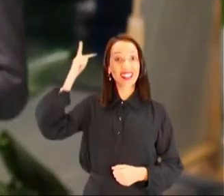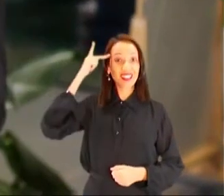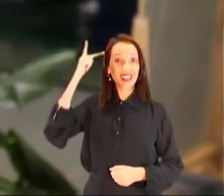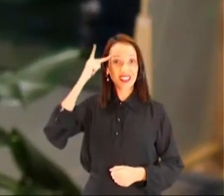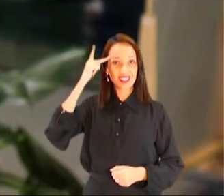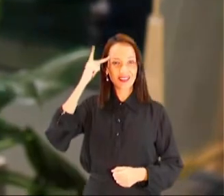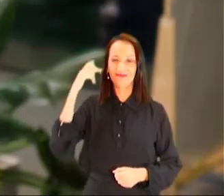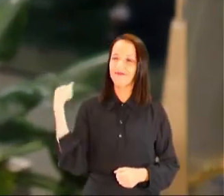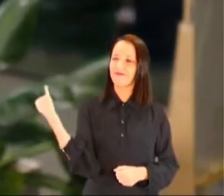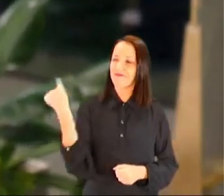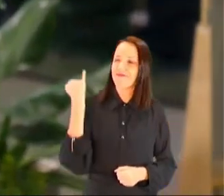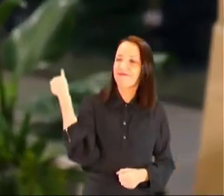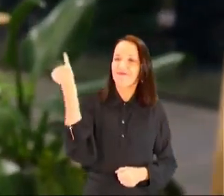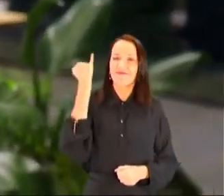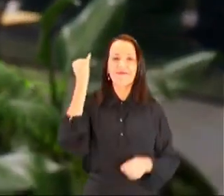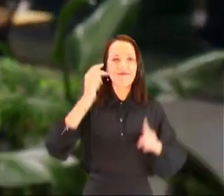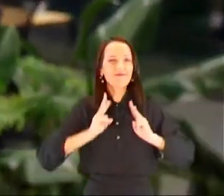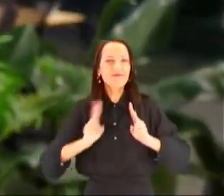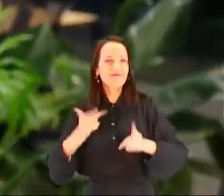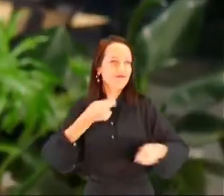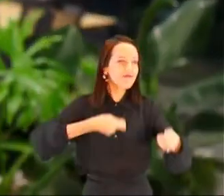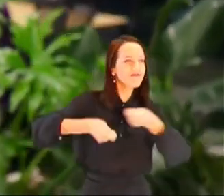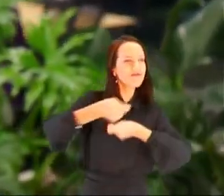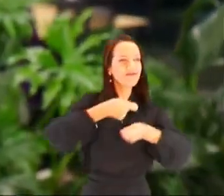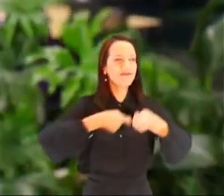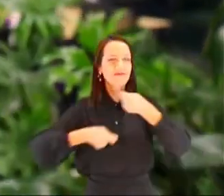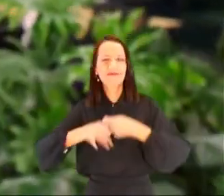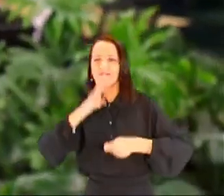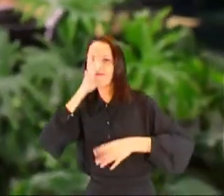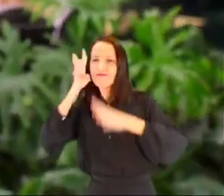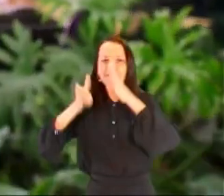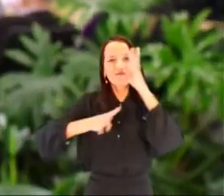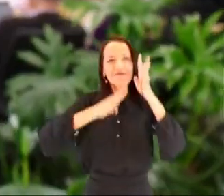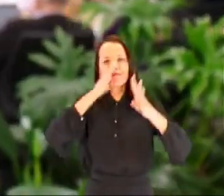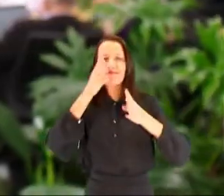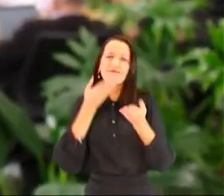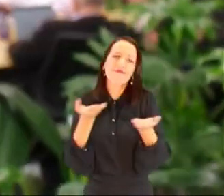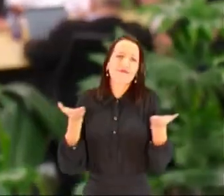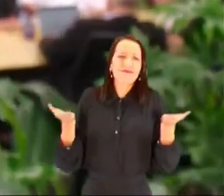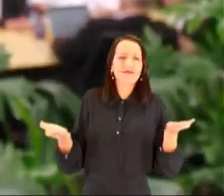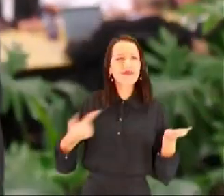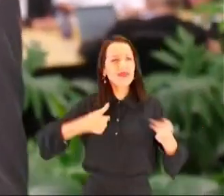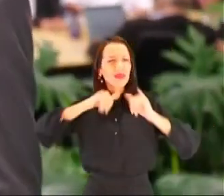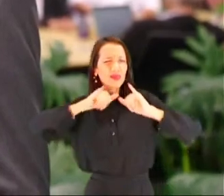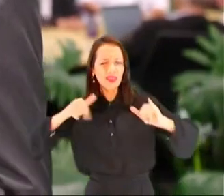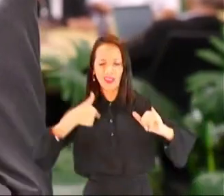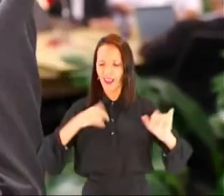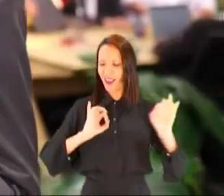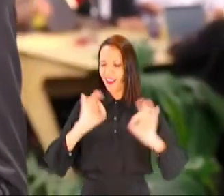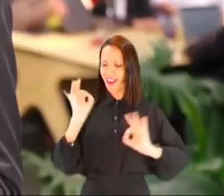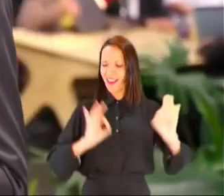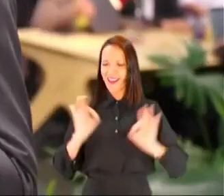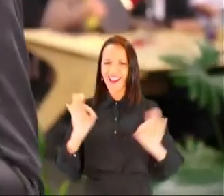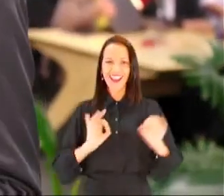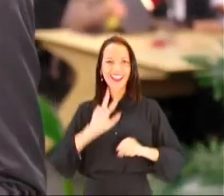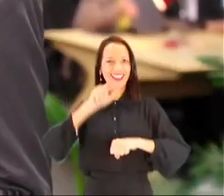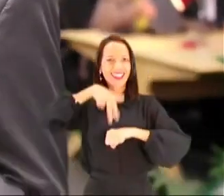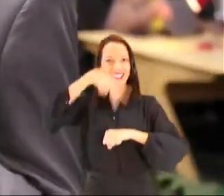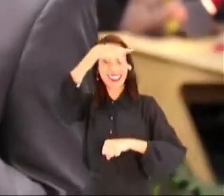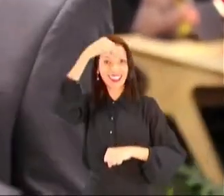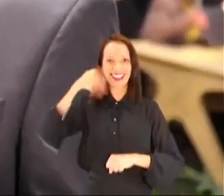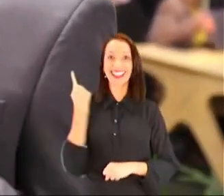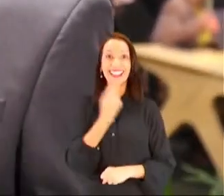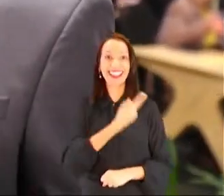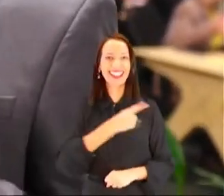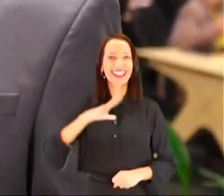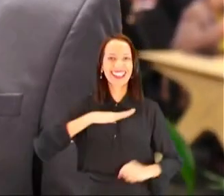São Paulo é importante demais para continuar sendo governada no improviso. Por isso, quando eu digo que me preparei para